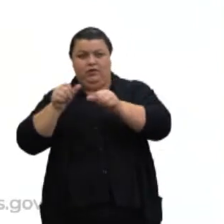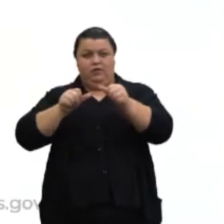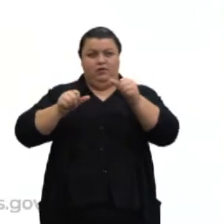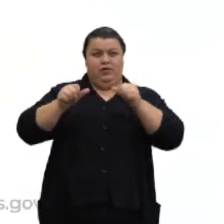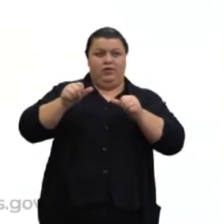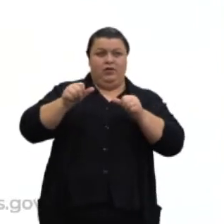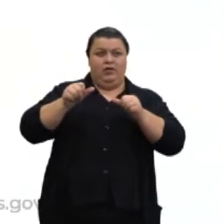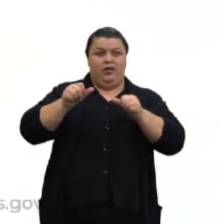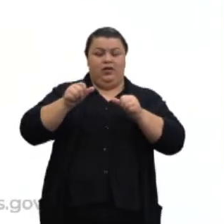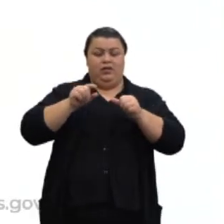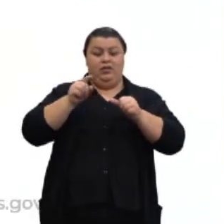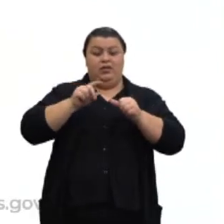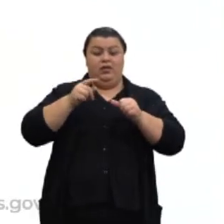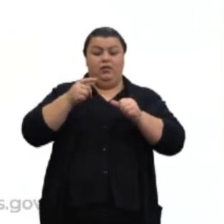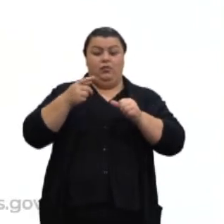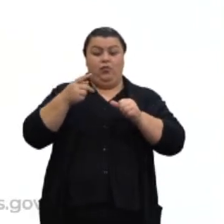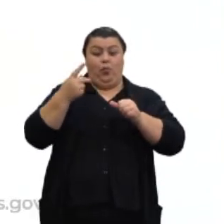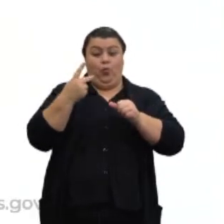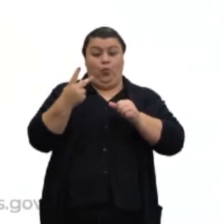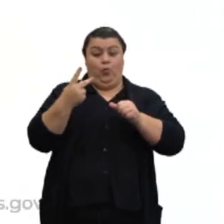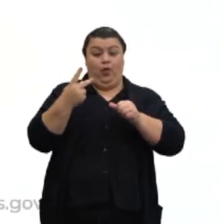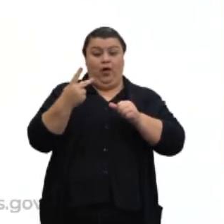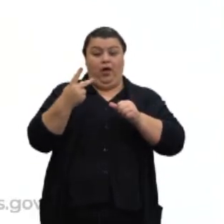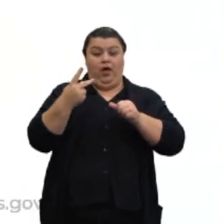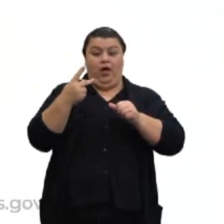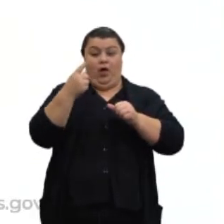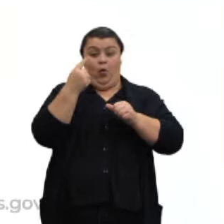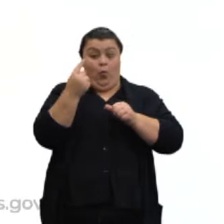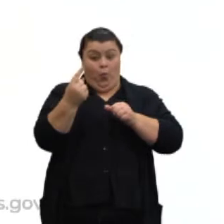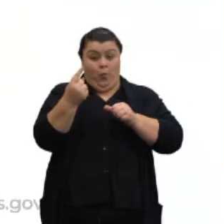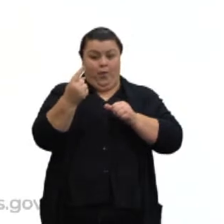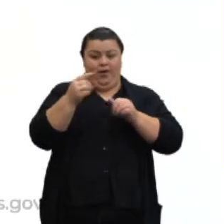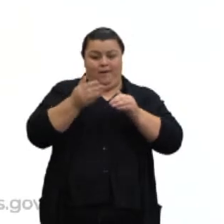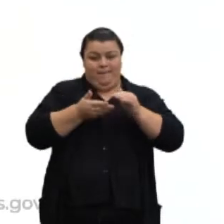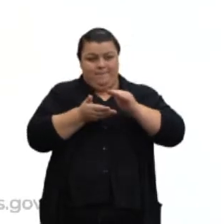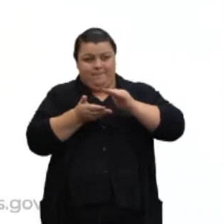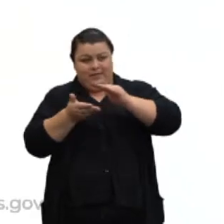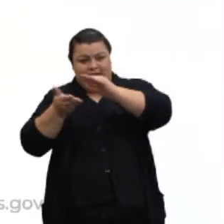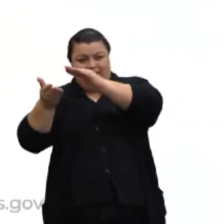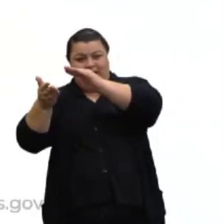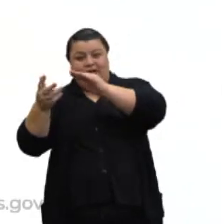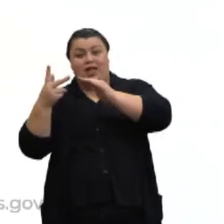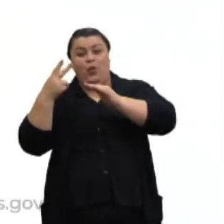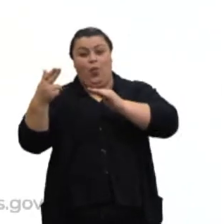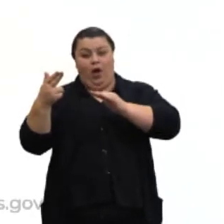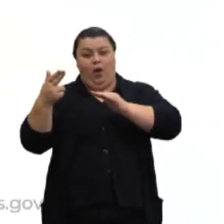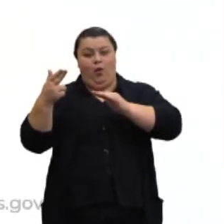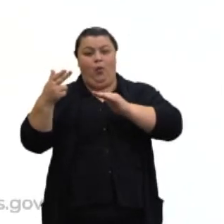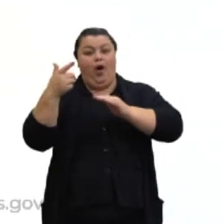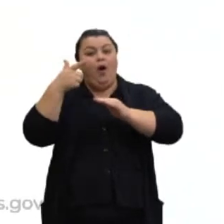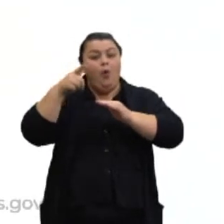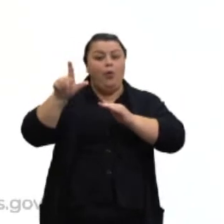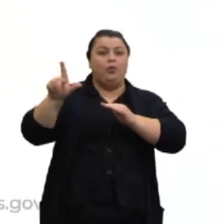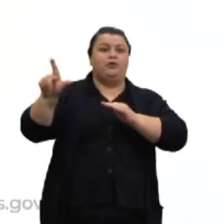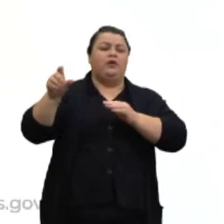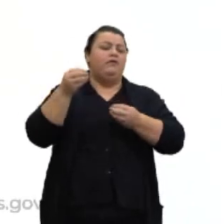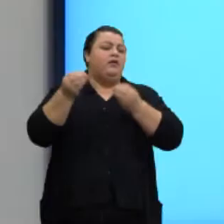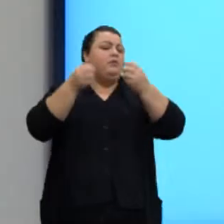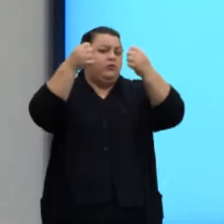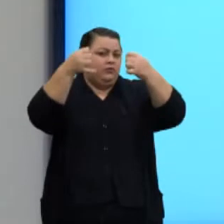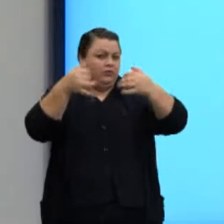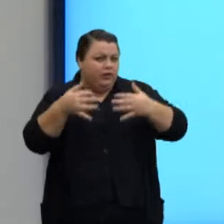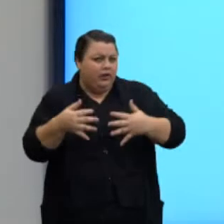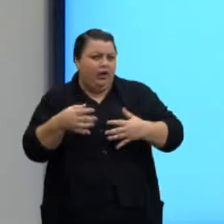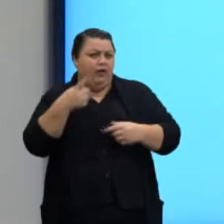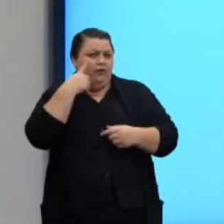reta paralela a alguma delas que é perpendicular à outra. Vamos traduzir isso. Ou seja,